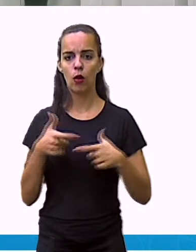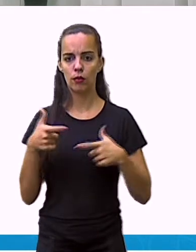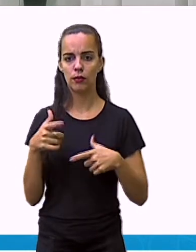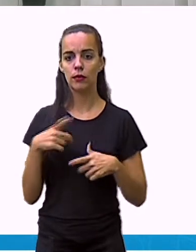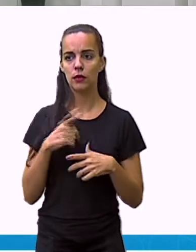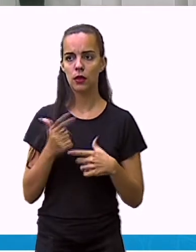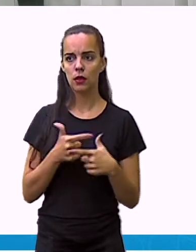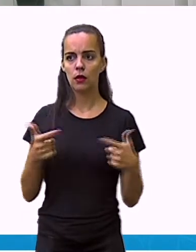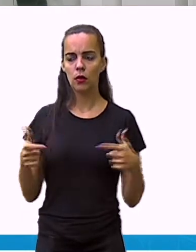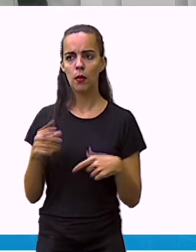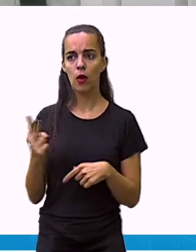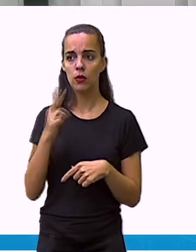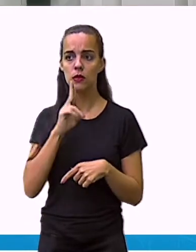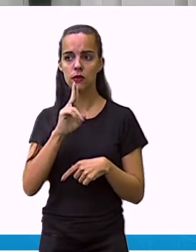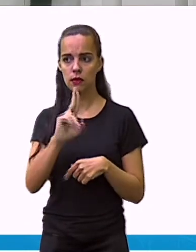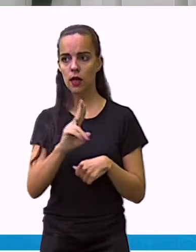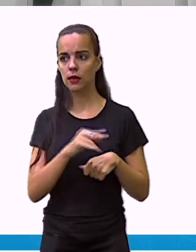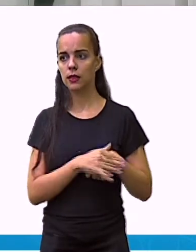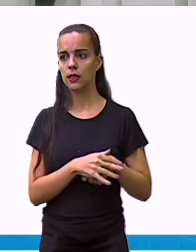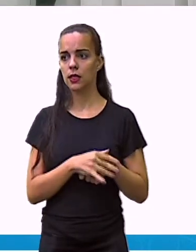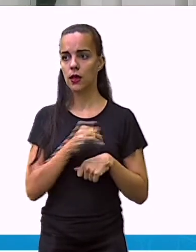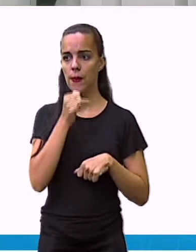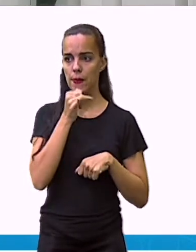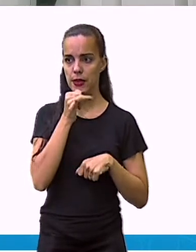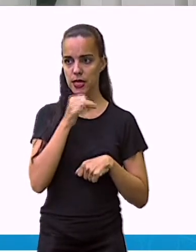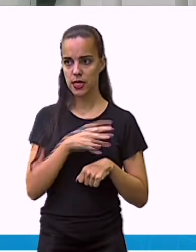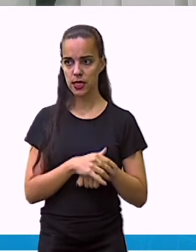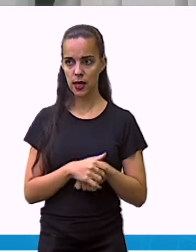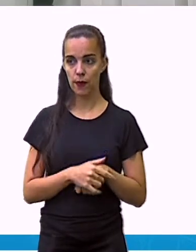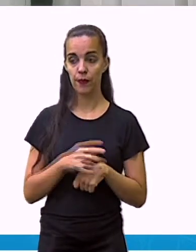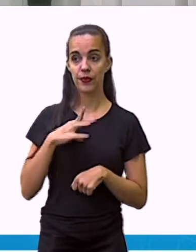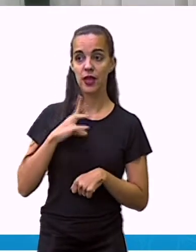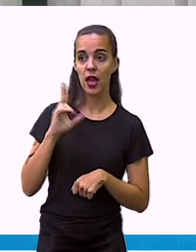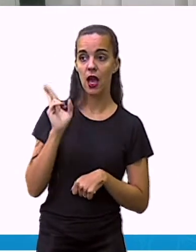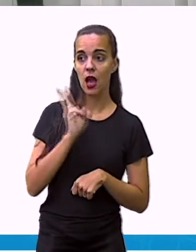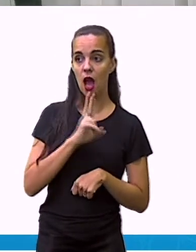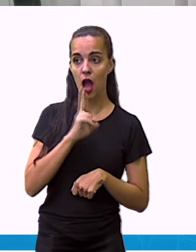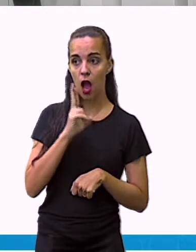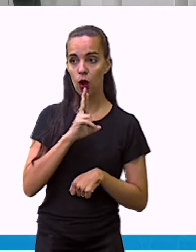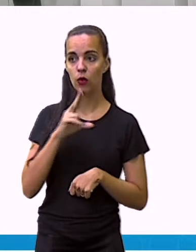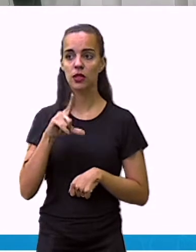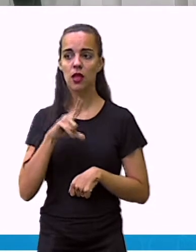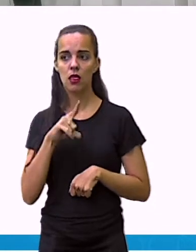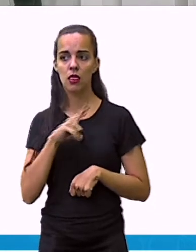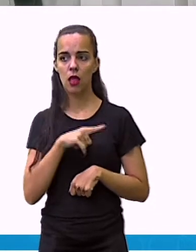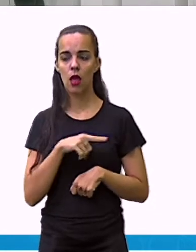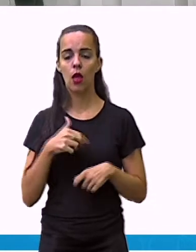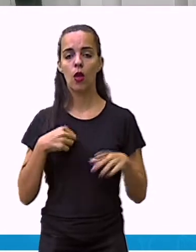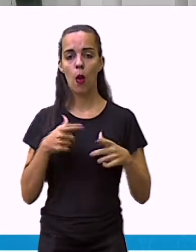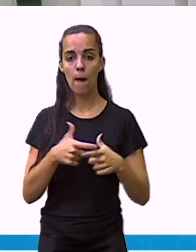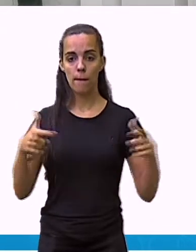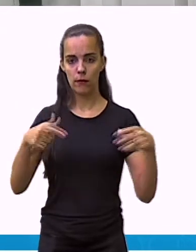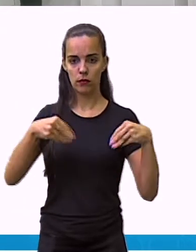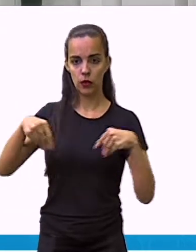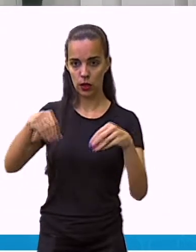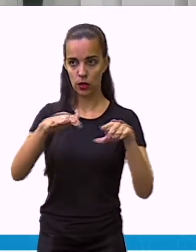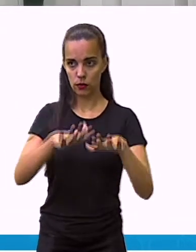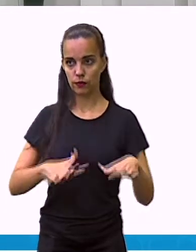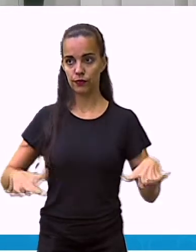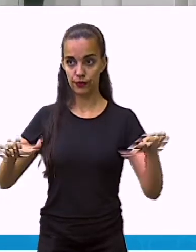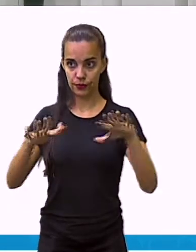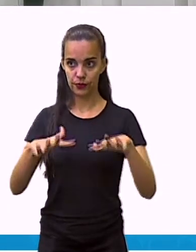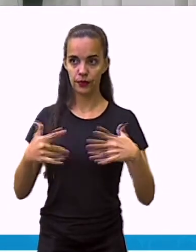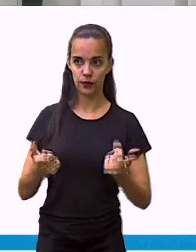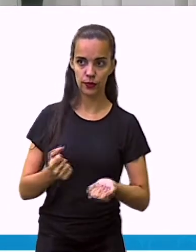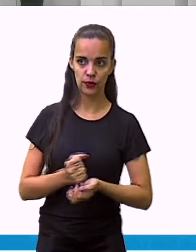valor. Ou seja, a Rússia, ela tem maior extensão territorial. E o Brasil,